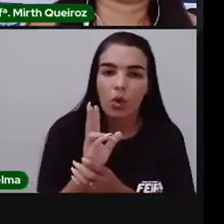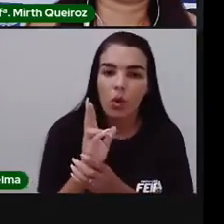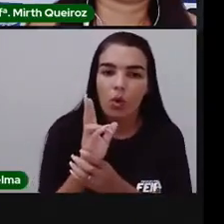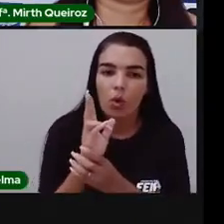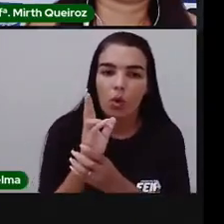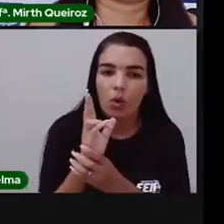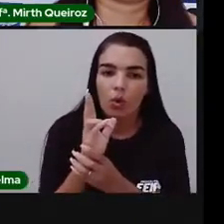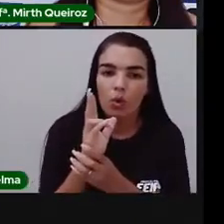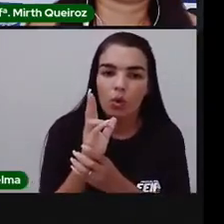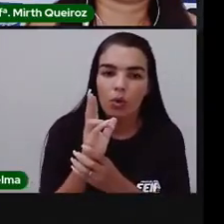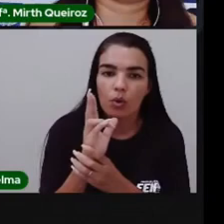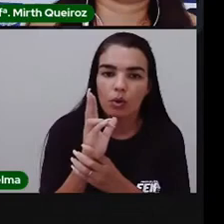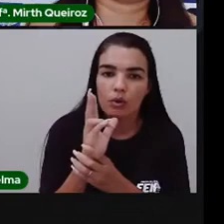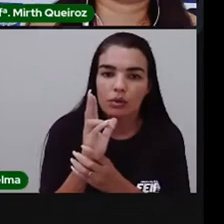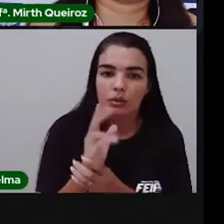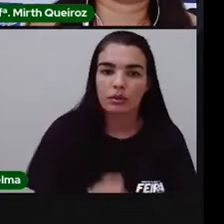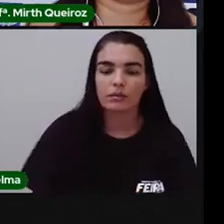aqui.